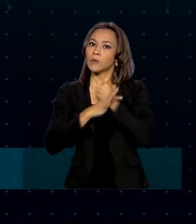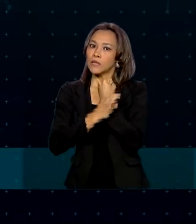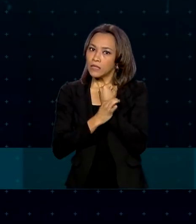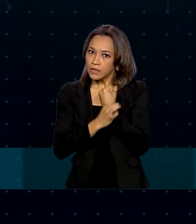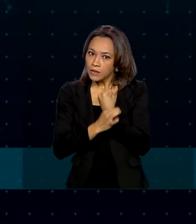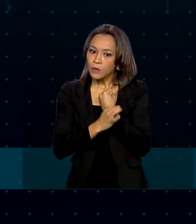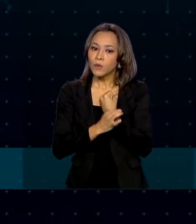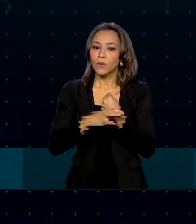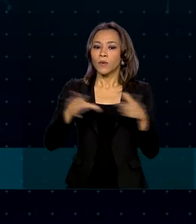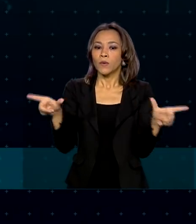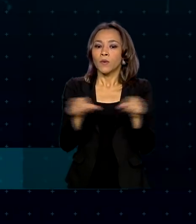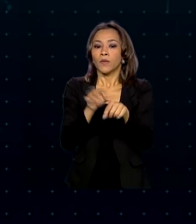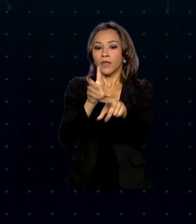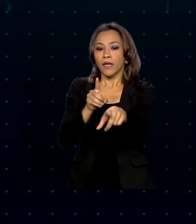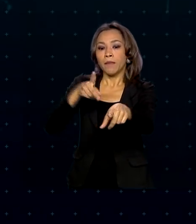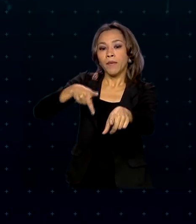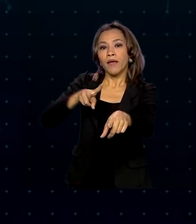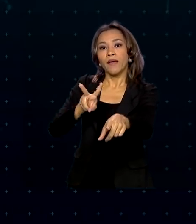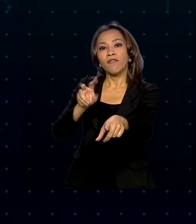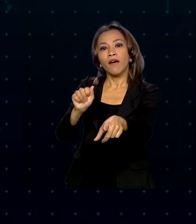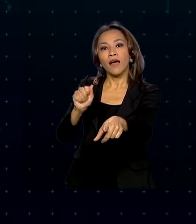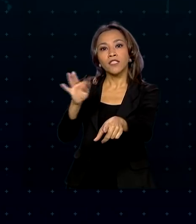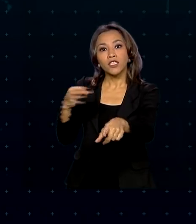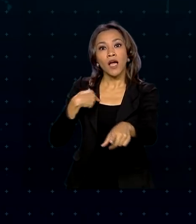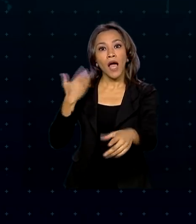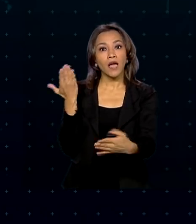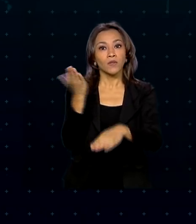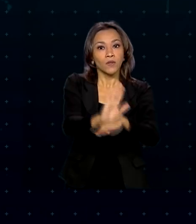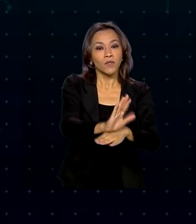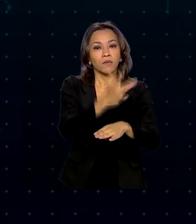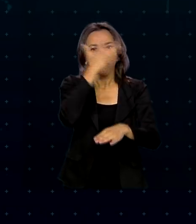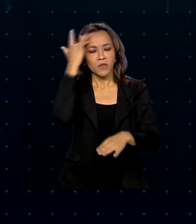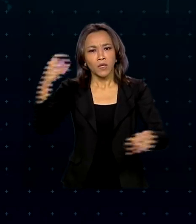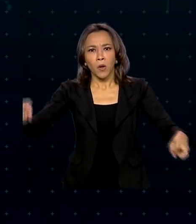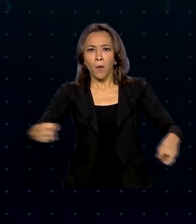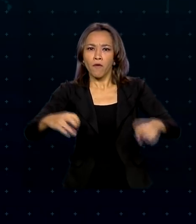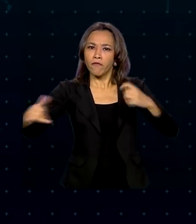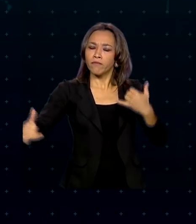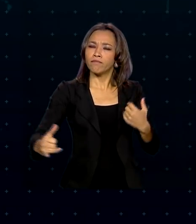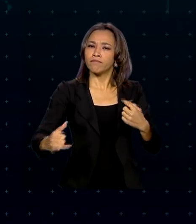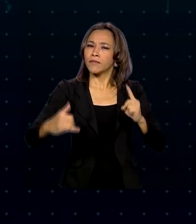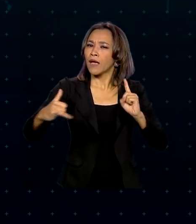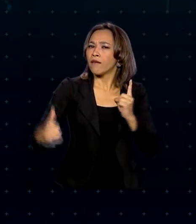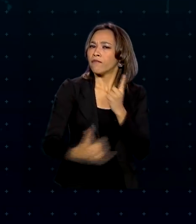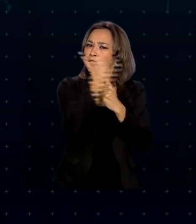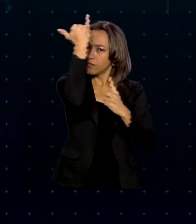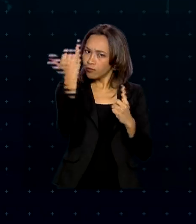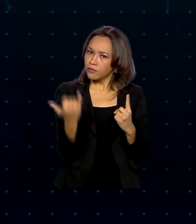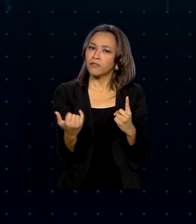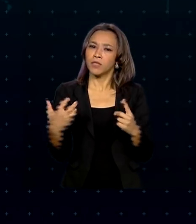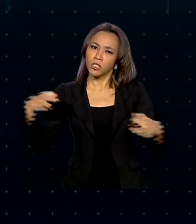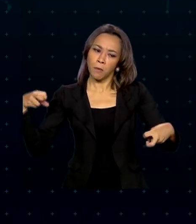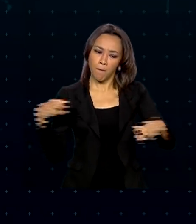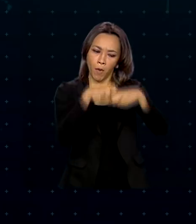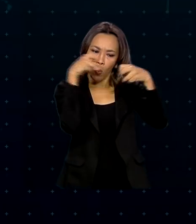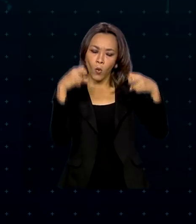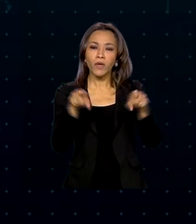Ele ampara qualquer vítima de acidentes de trânsito e, em caso de morte, indeniza os parentes.